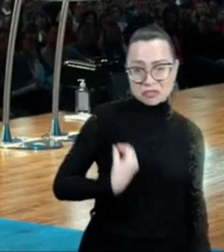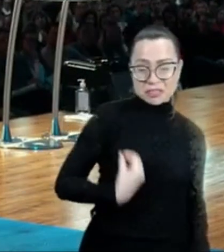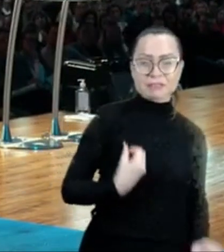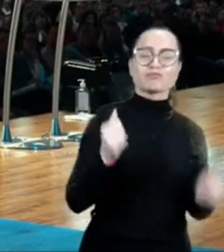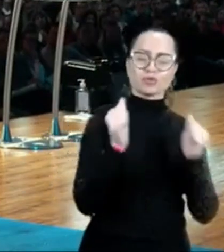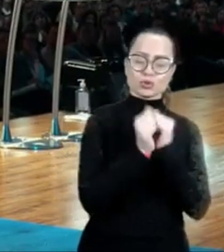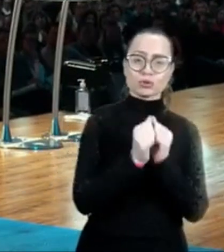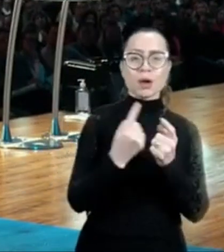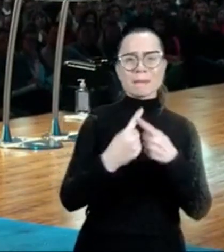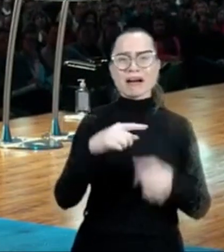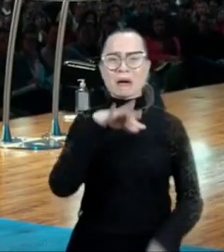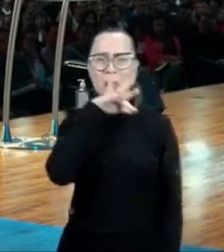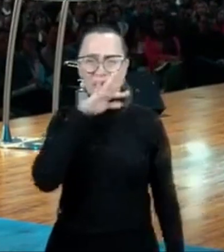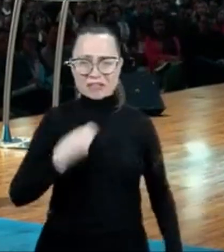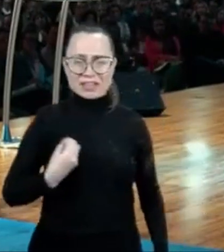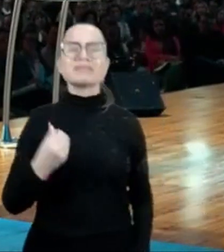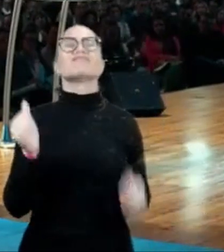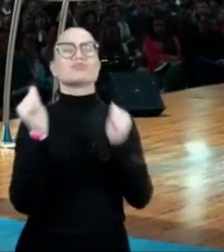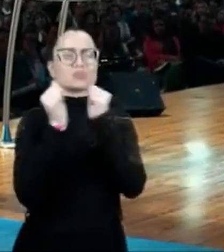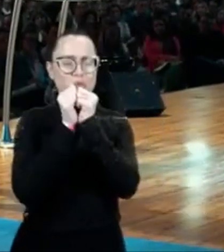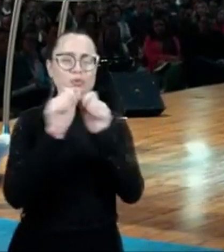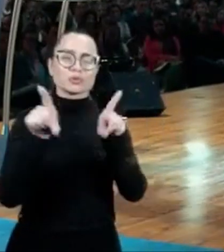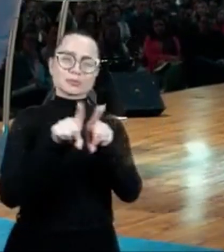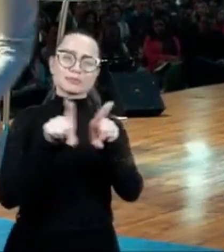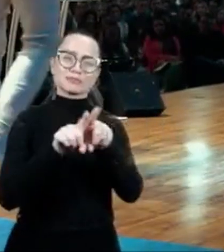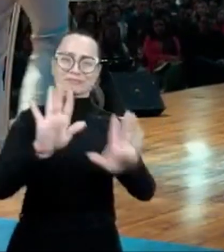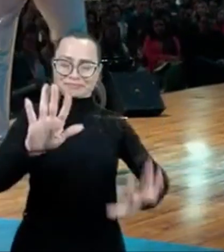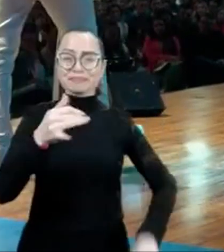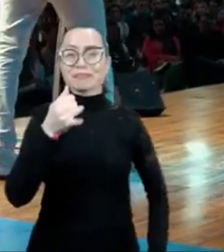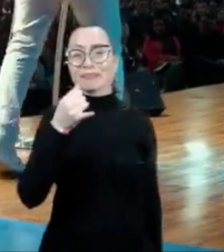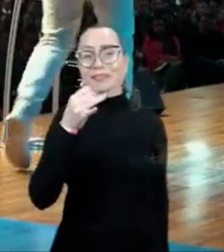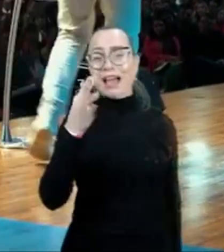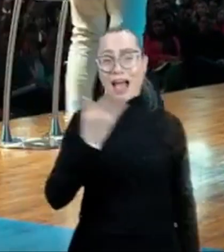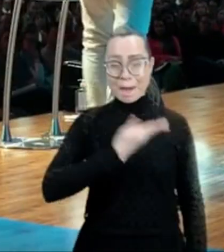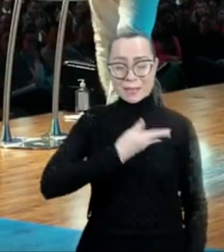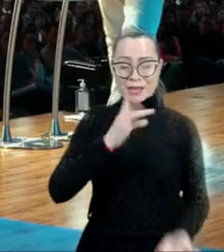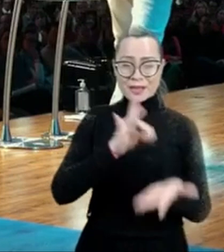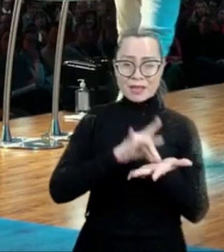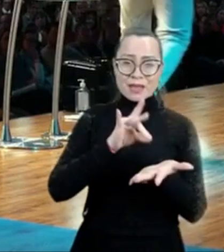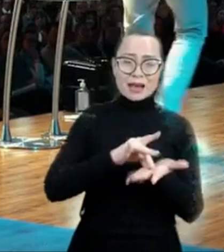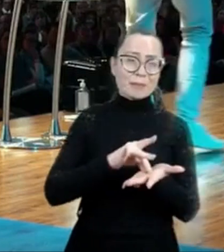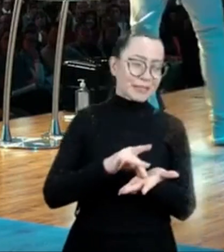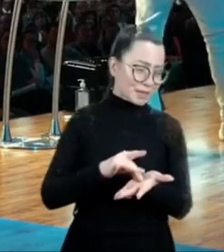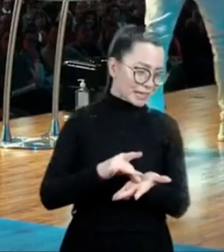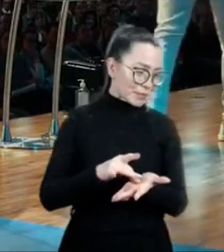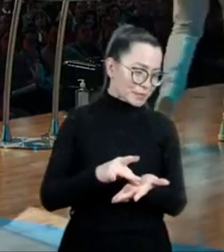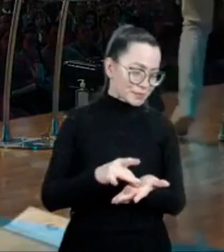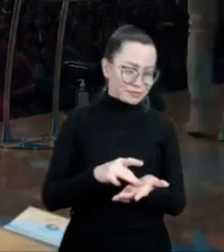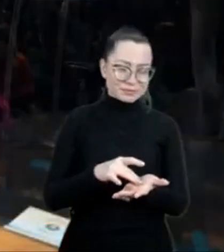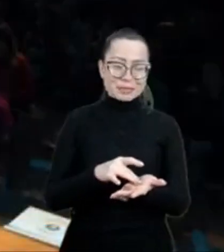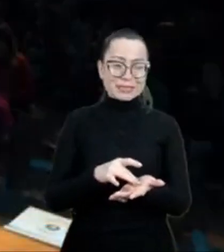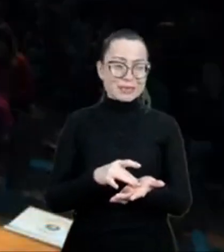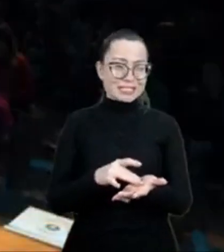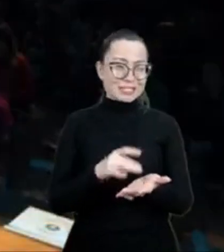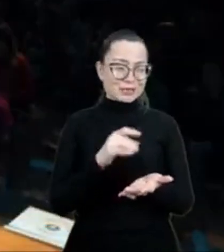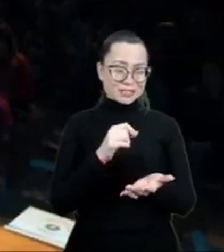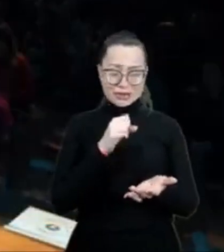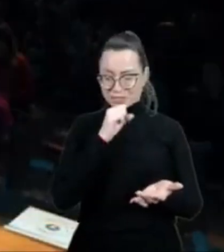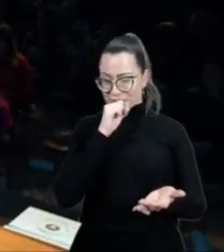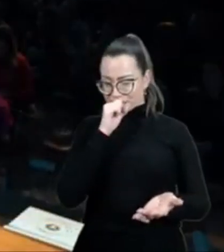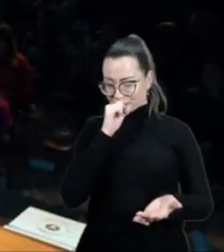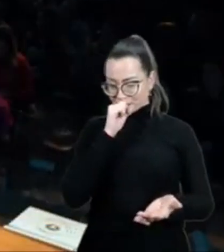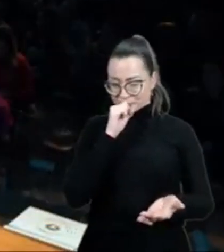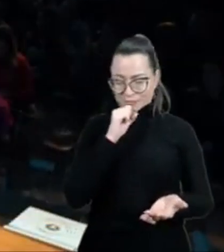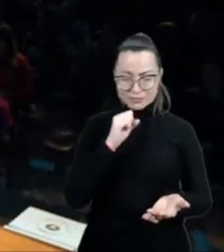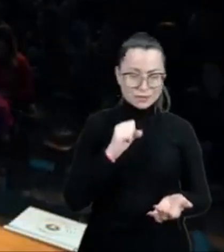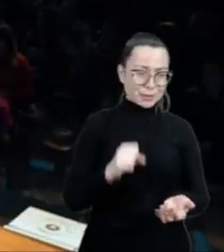Titos são pessoas que não tem vergonha de nos abraçar publicamente, quando muitos nos deixam, Titos são pessoas